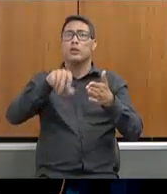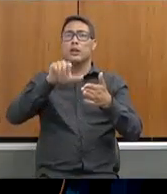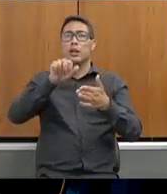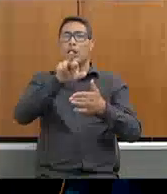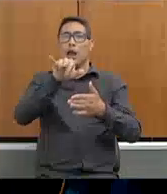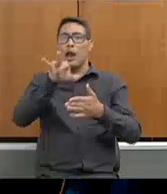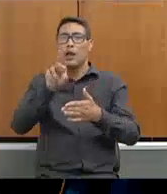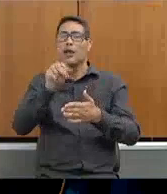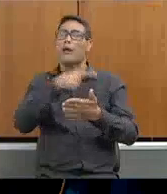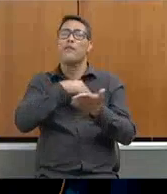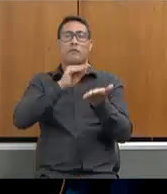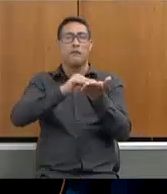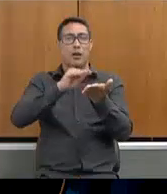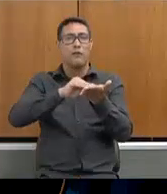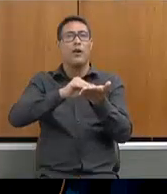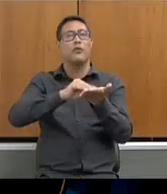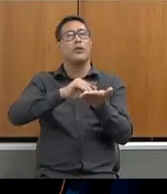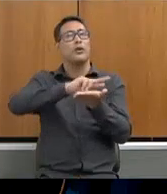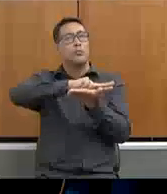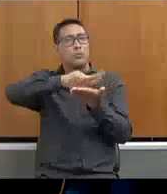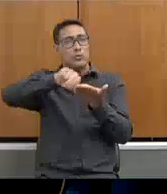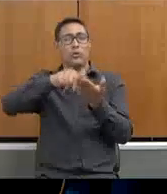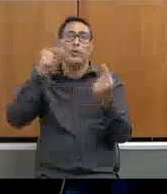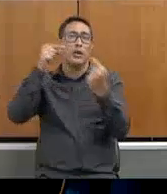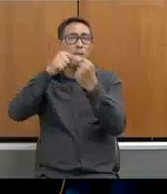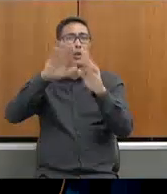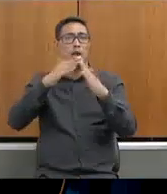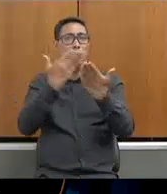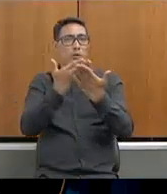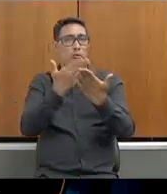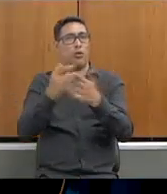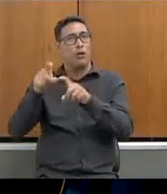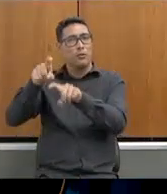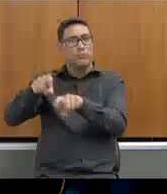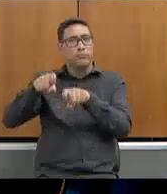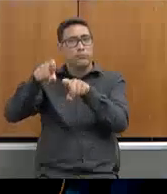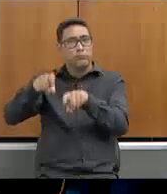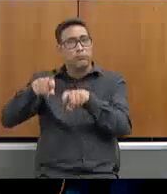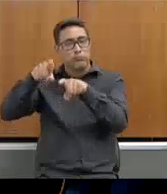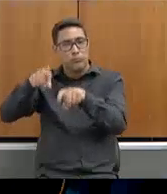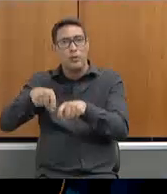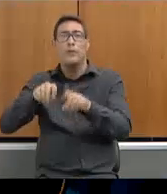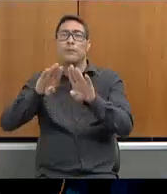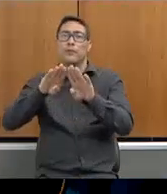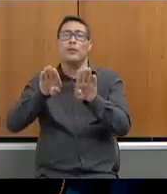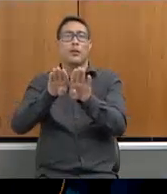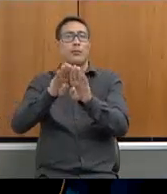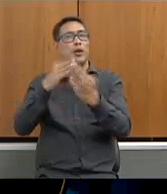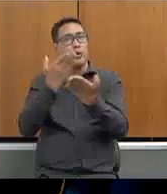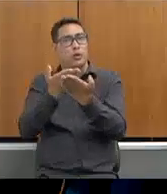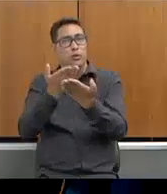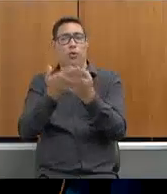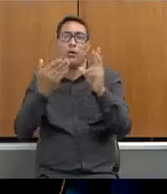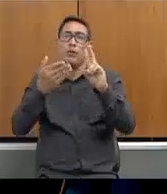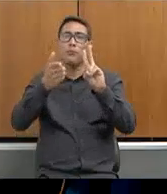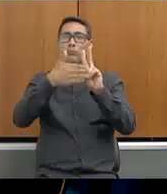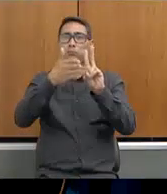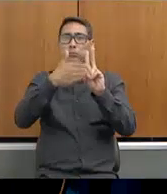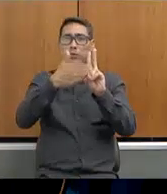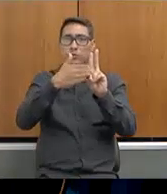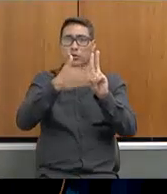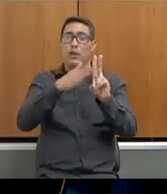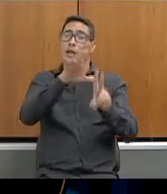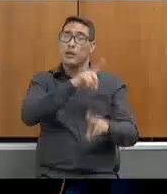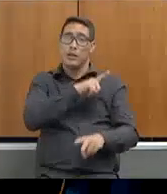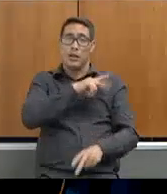especificidades que essas escolas do campo precisam, escolas indígenas, que aqui do lado eu tenho a diretora Cida e quero